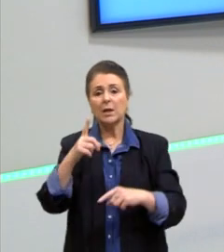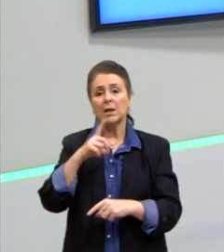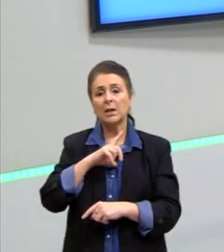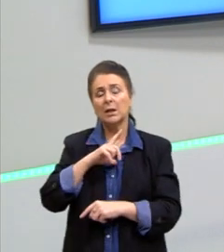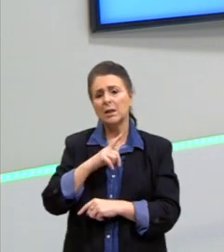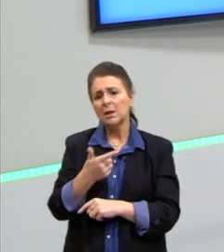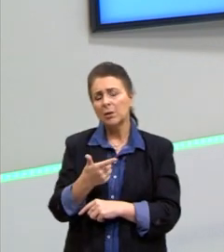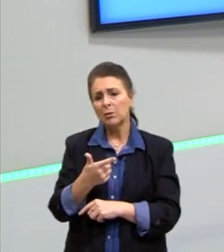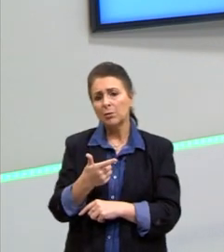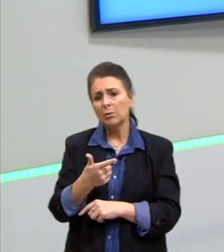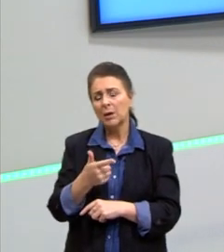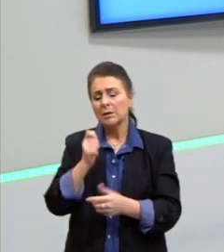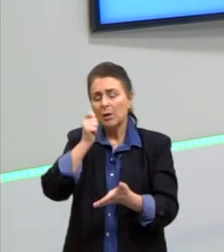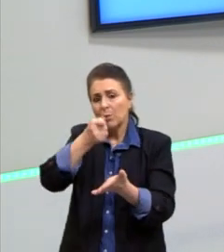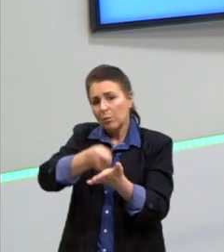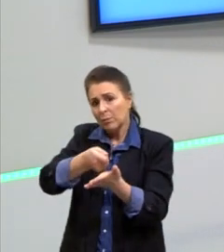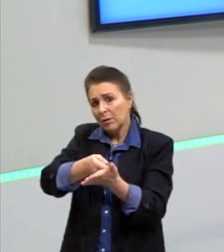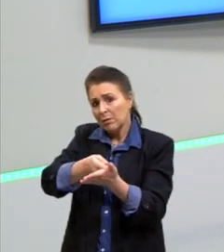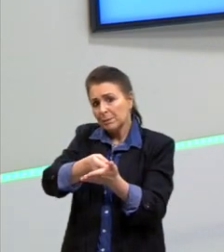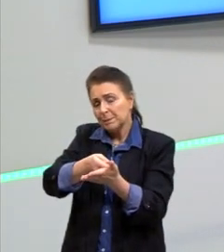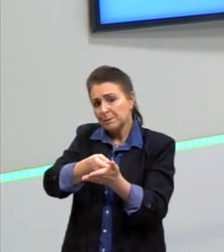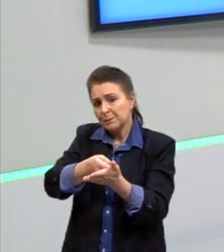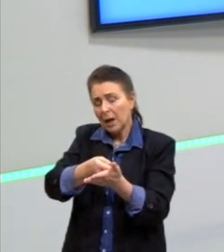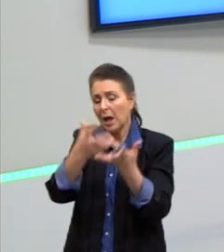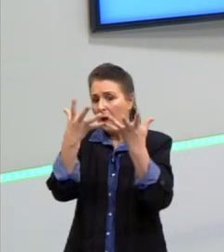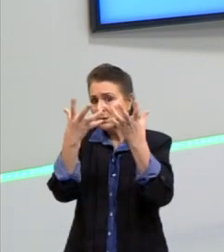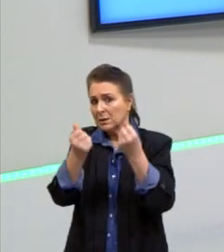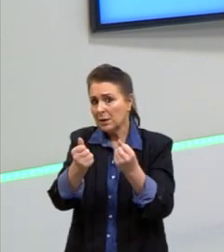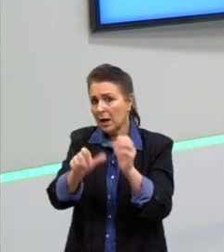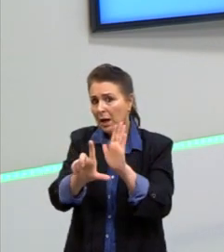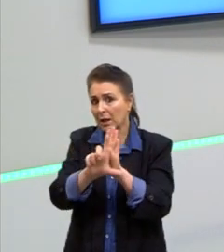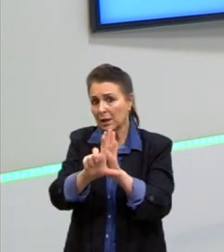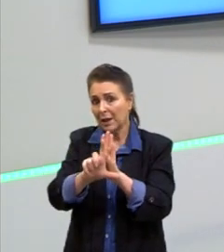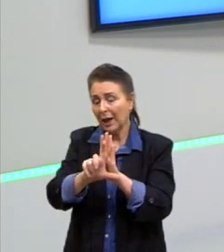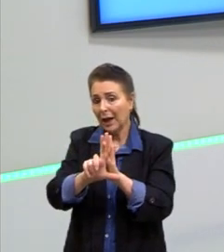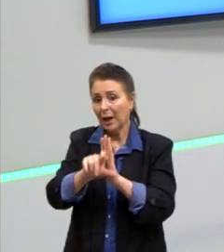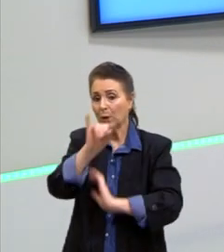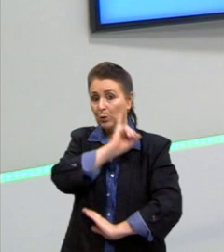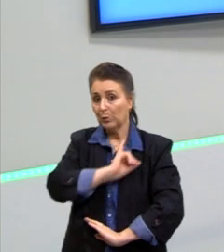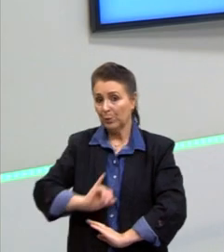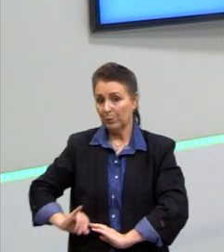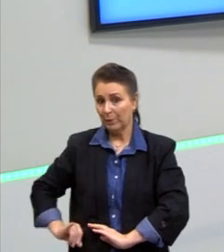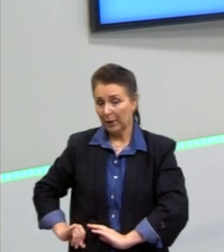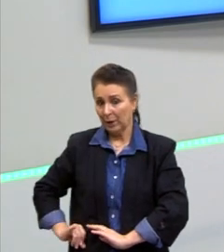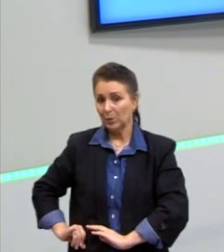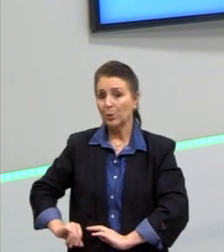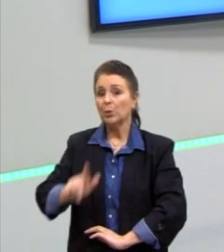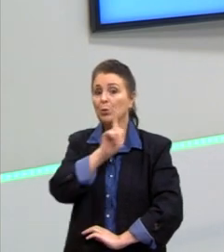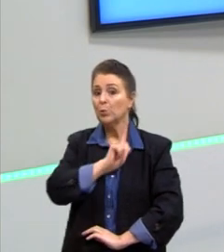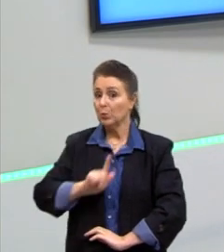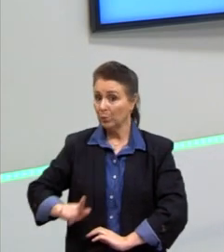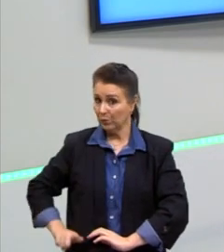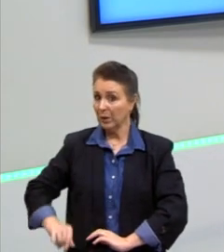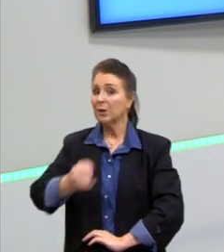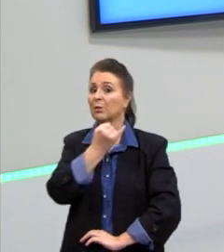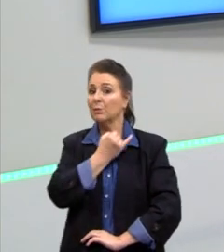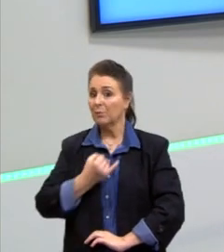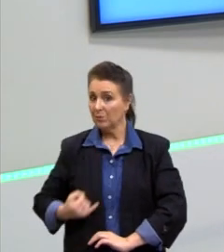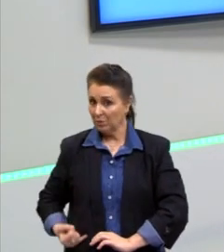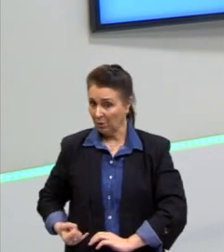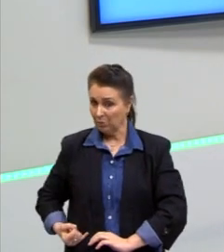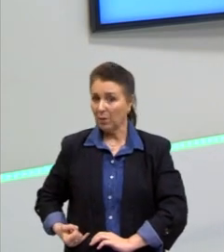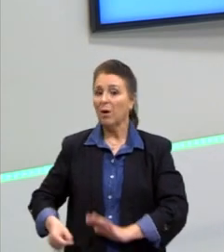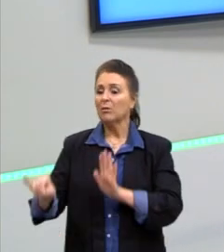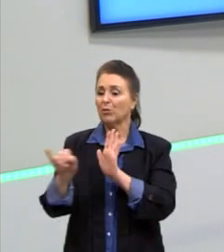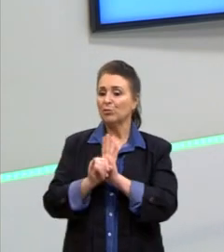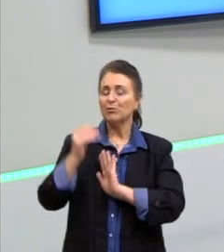obrigados a aceitar as leis do império, governo imperial. Tinham, em grande parte, a sua identidade apagada,